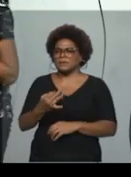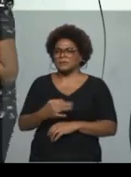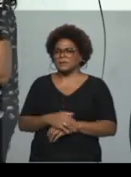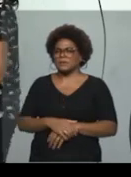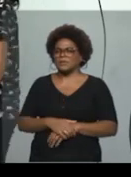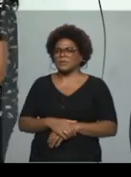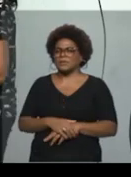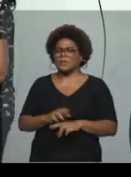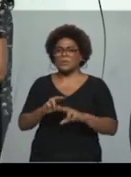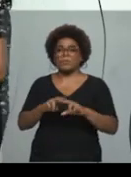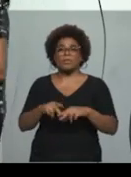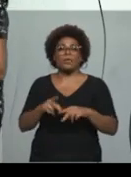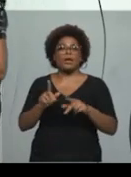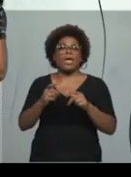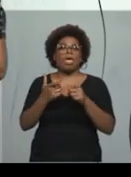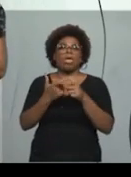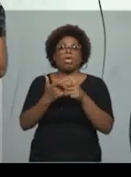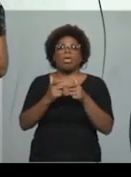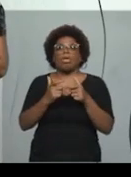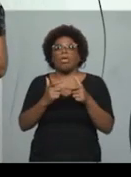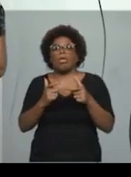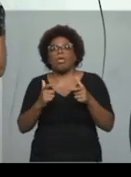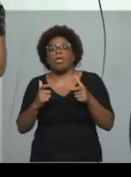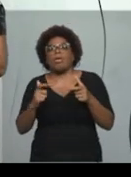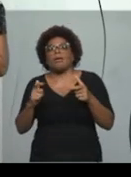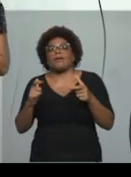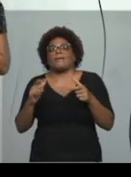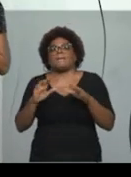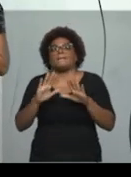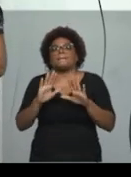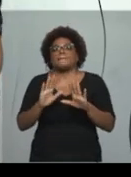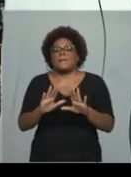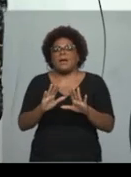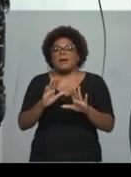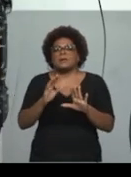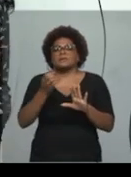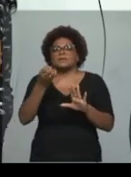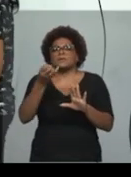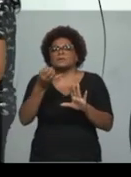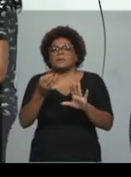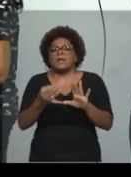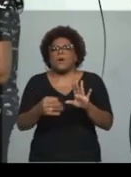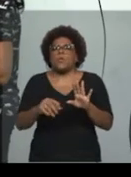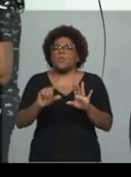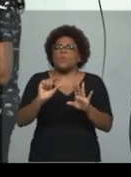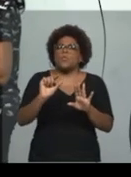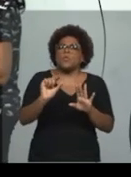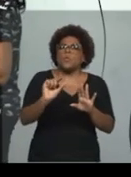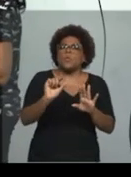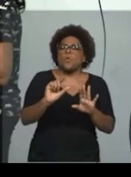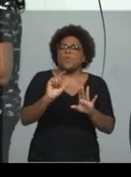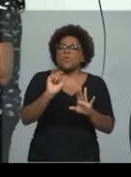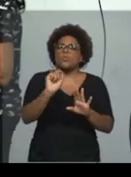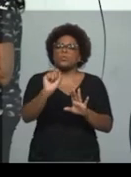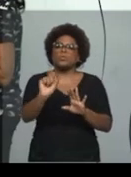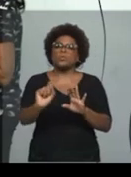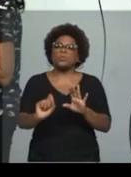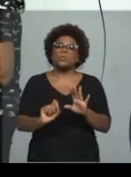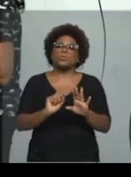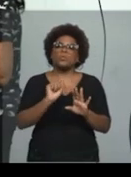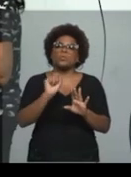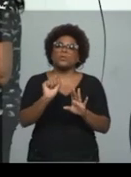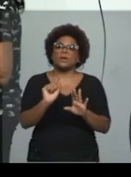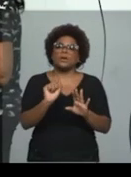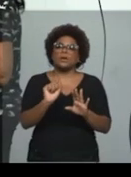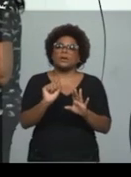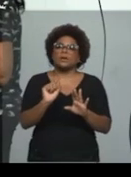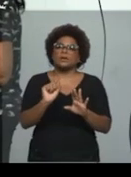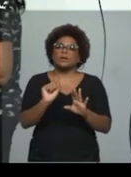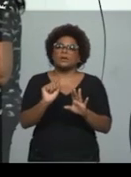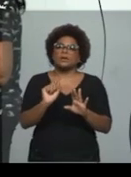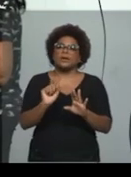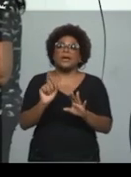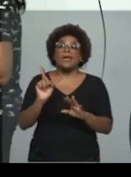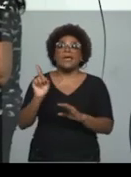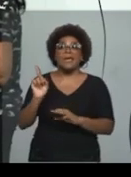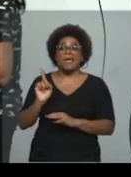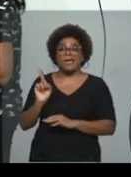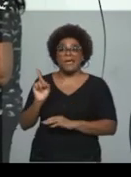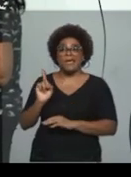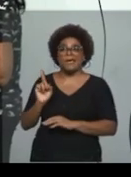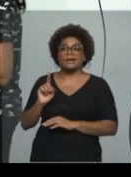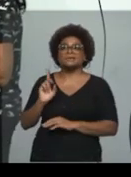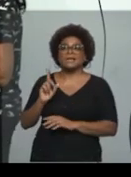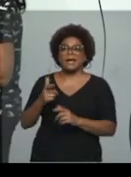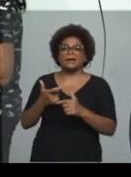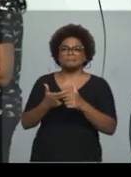porque ela é grande. Mas, então, vamos falar um pouco sobre essa questão. Essa questão, é realmente grande?